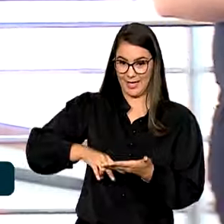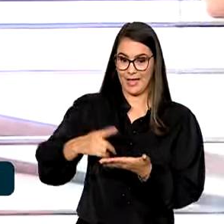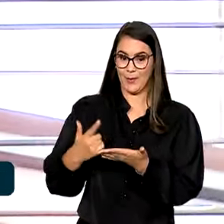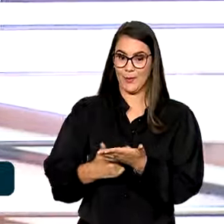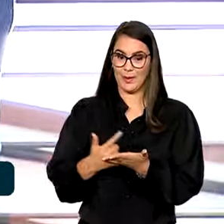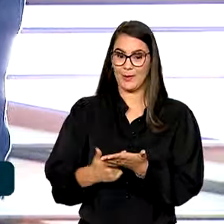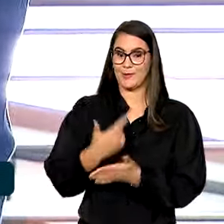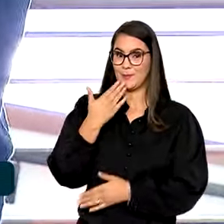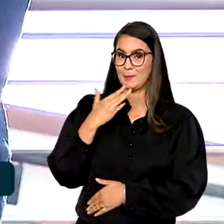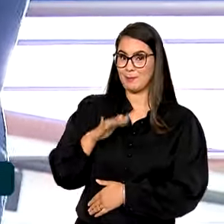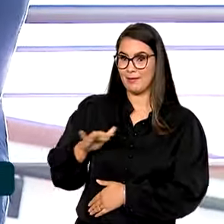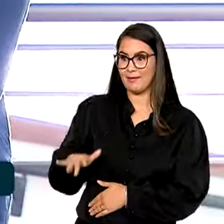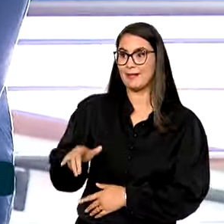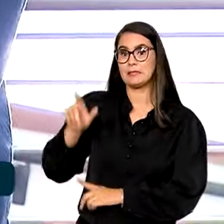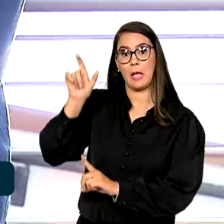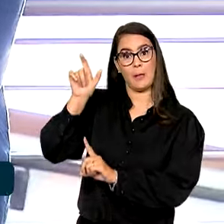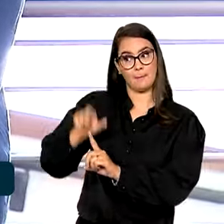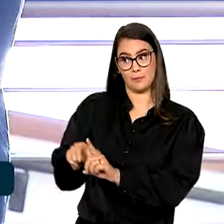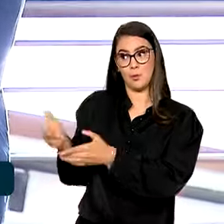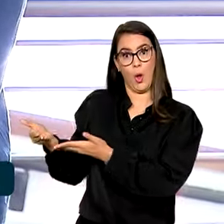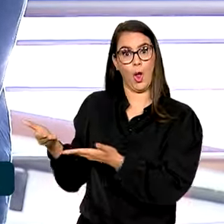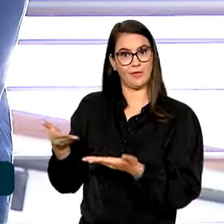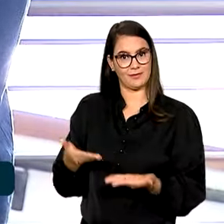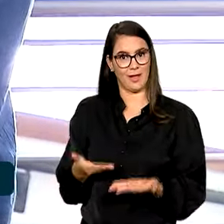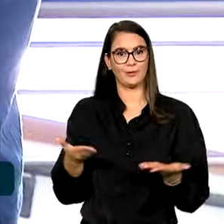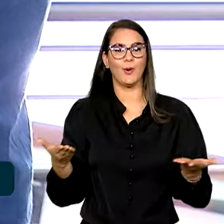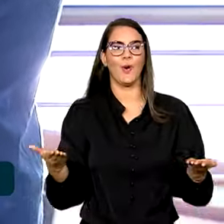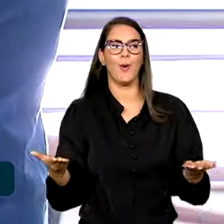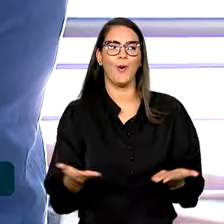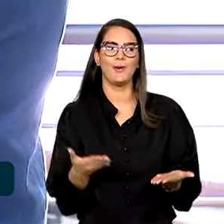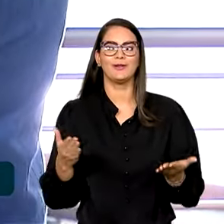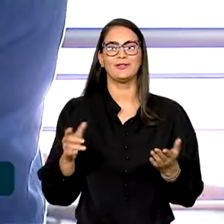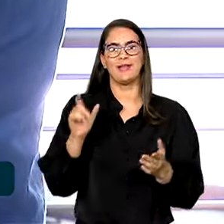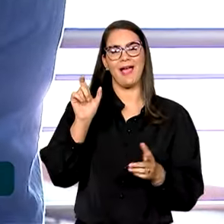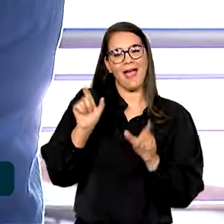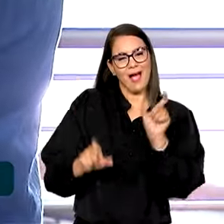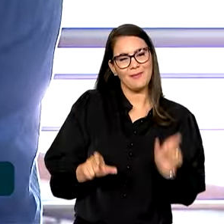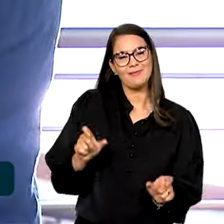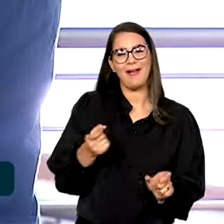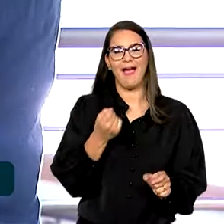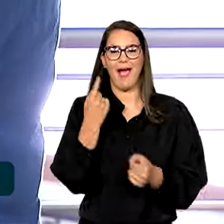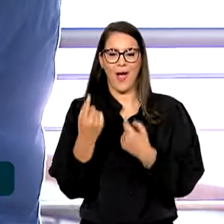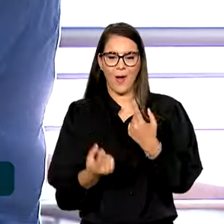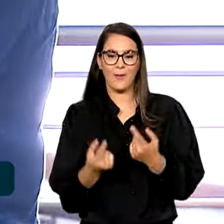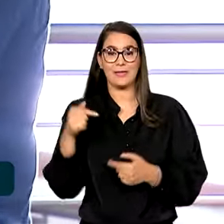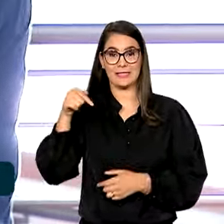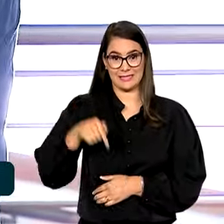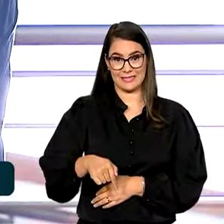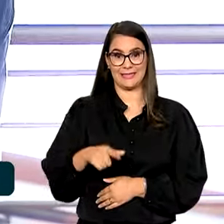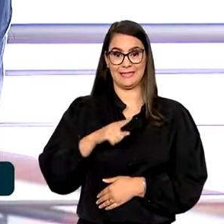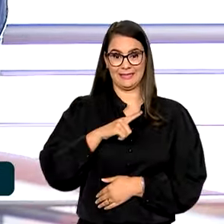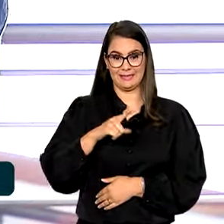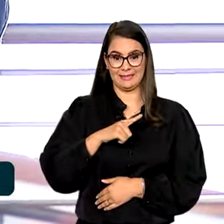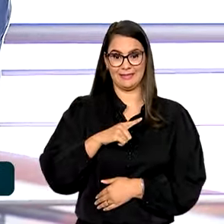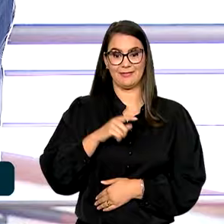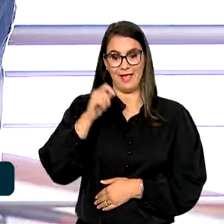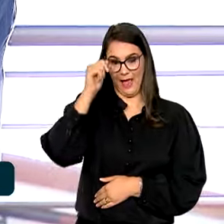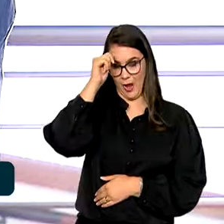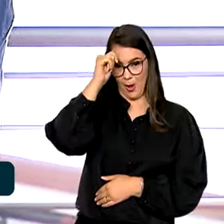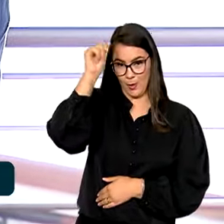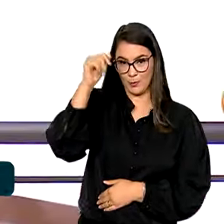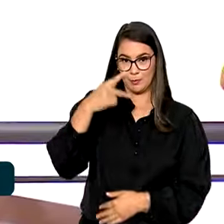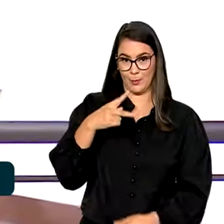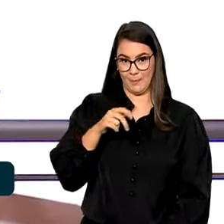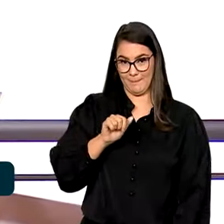criançadas são personalidades convidadas. Hoje, algumas das estrelas que por aqui passaram foram os autores